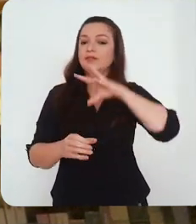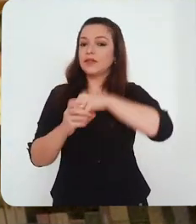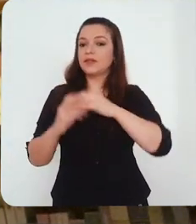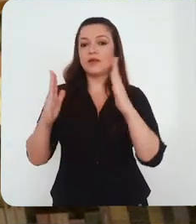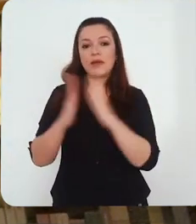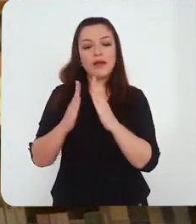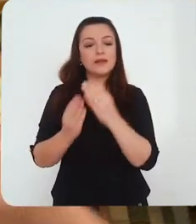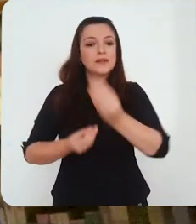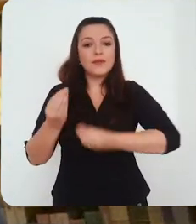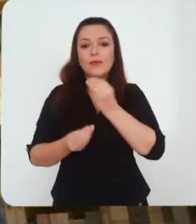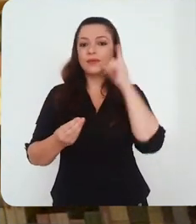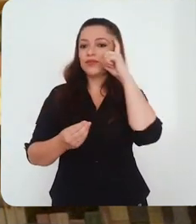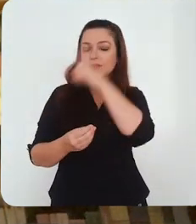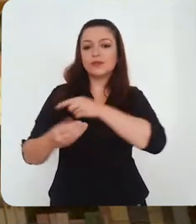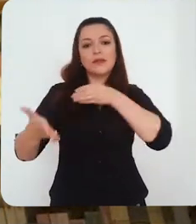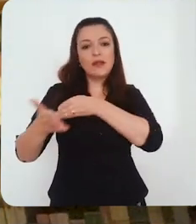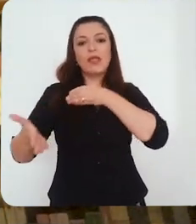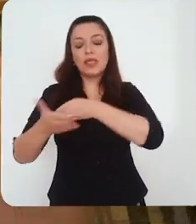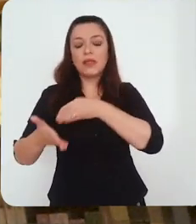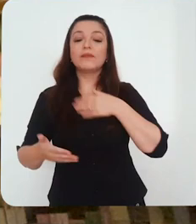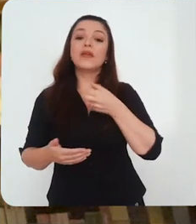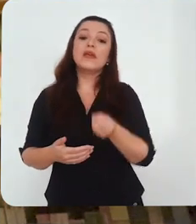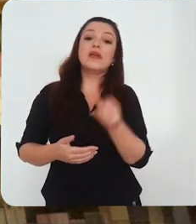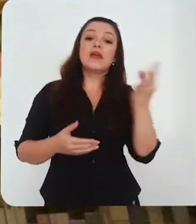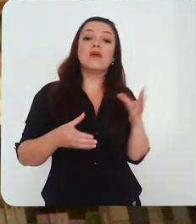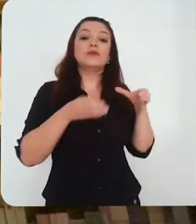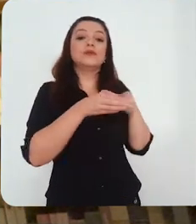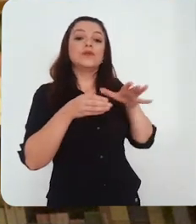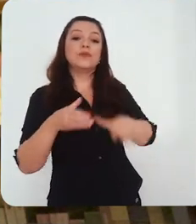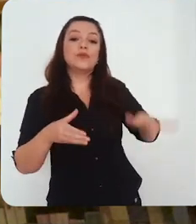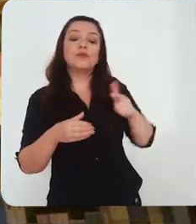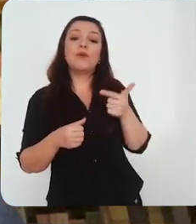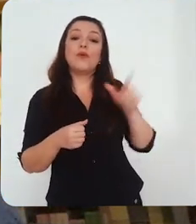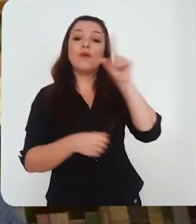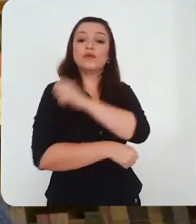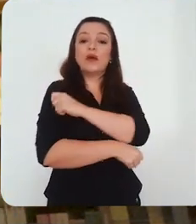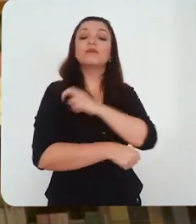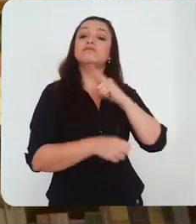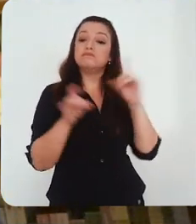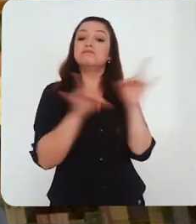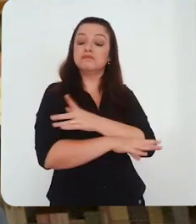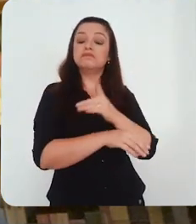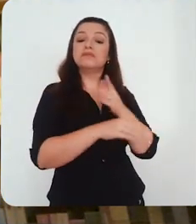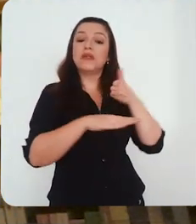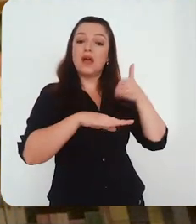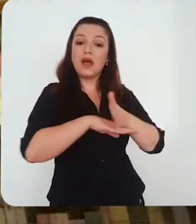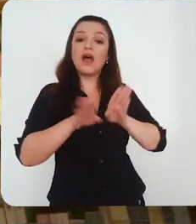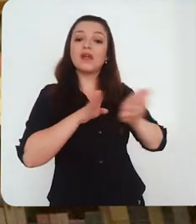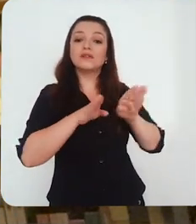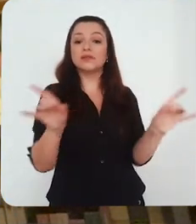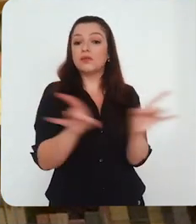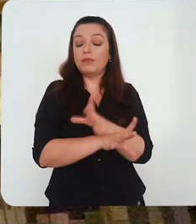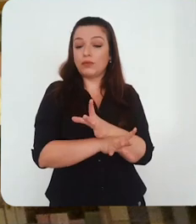socioeconômica tremenda, e isso precisa ser levado em conta, isso tem que ser efetivamente o início de conversa, e um outro grupo de estudantes que têm esses acessos